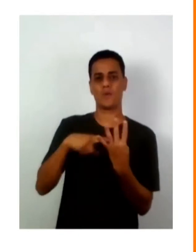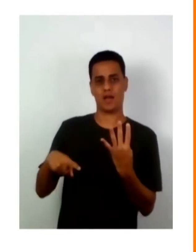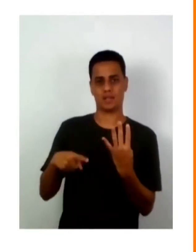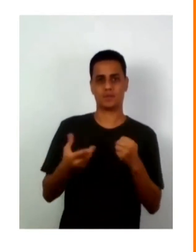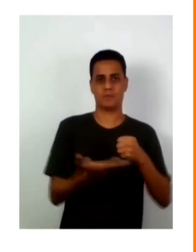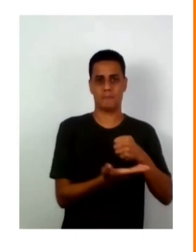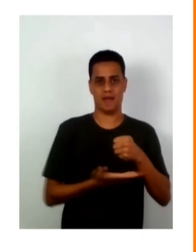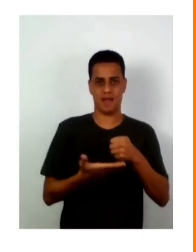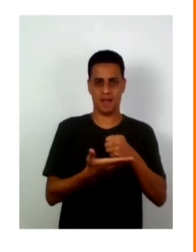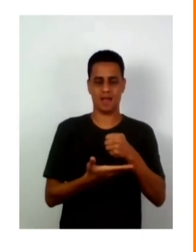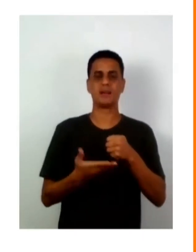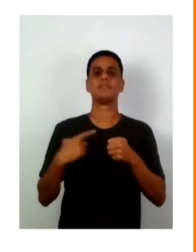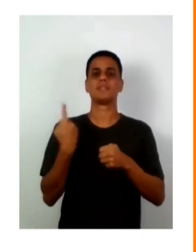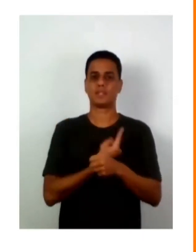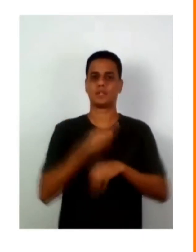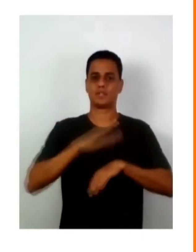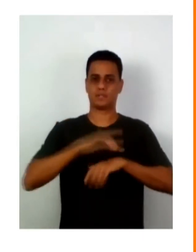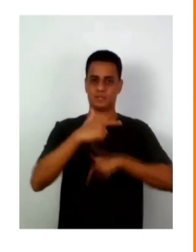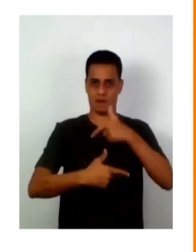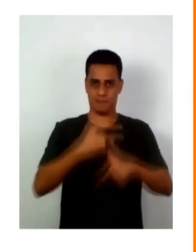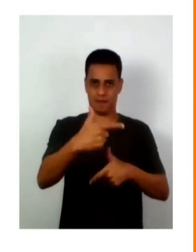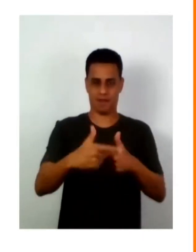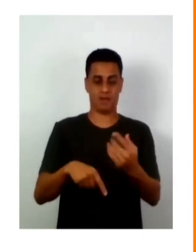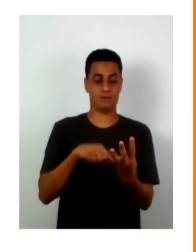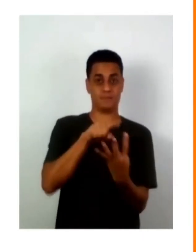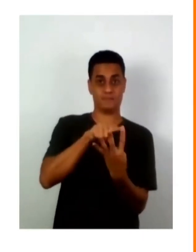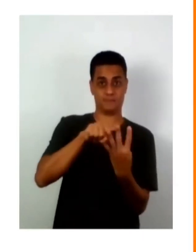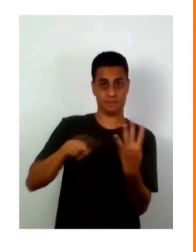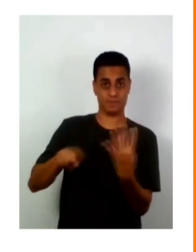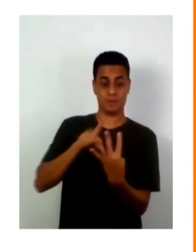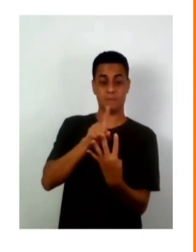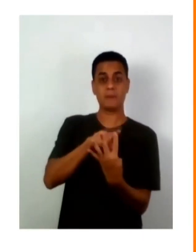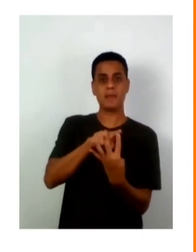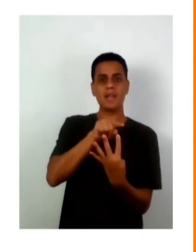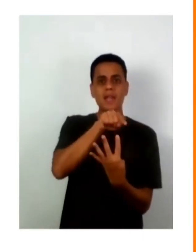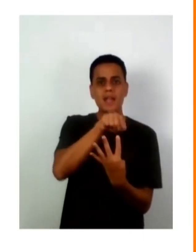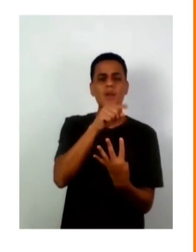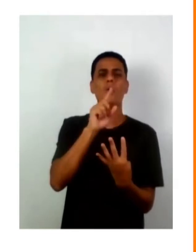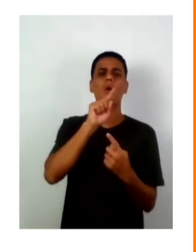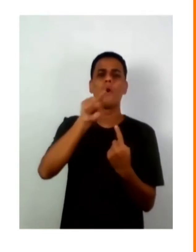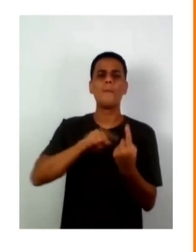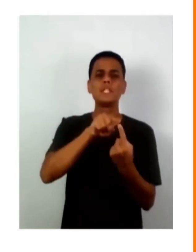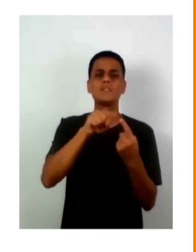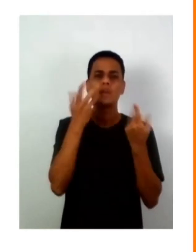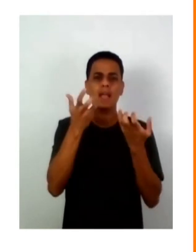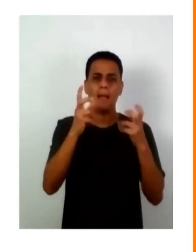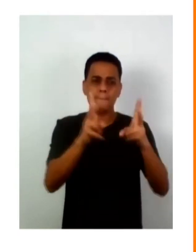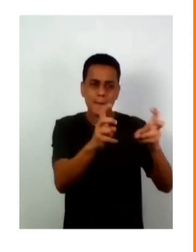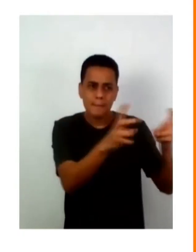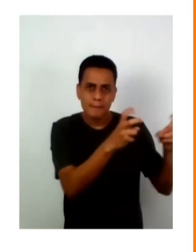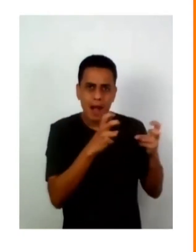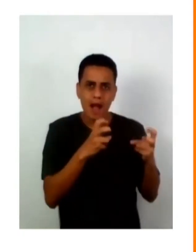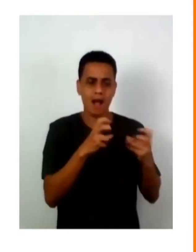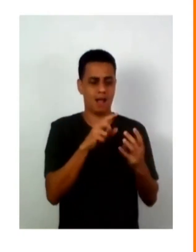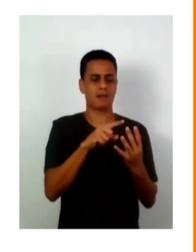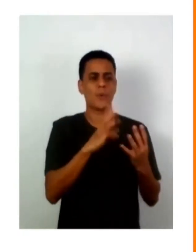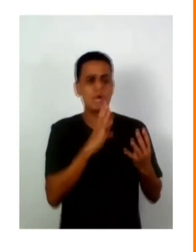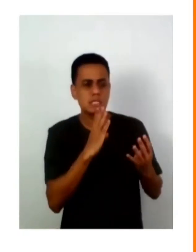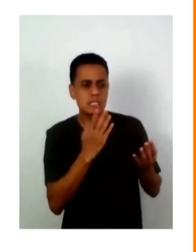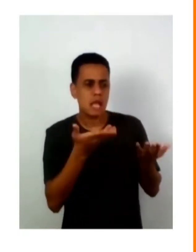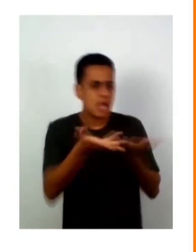quatro pilares que definem isso. O primeiro, reconhecendo, fortalecendo e